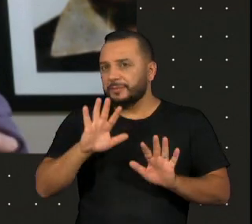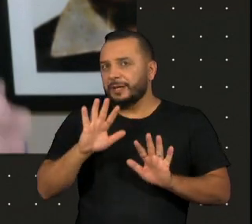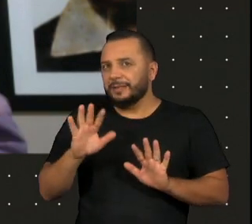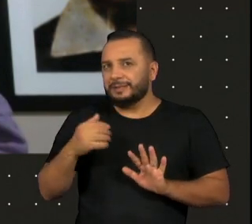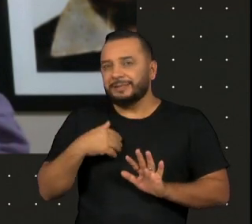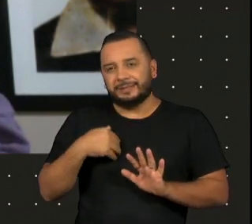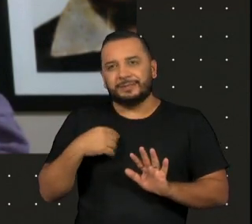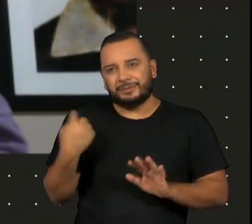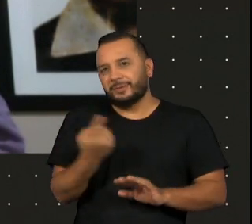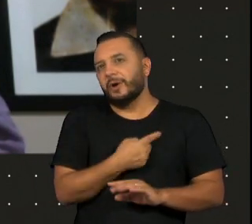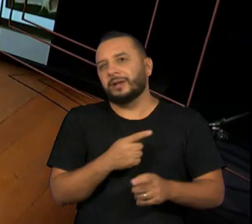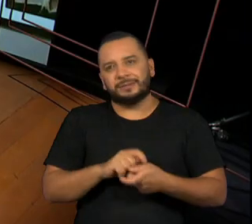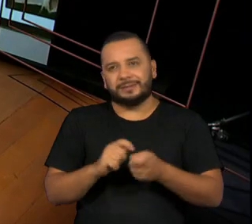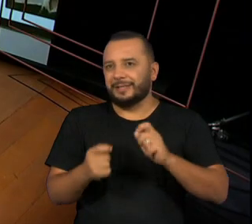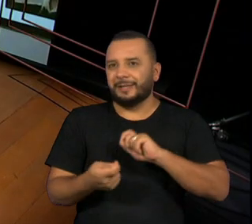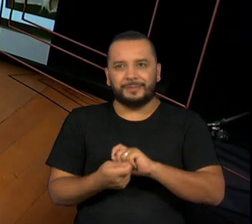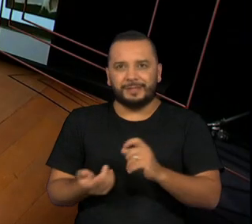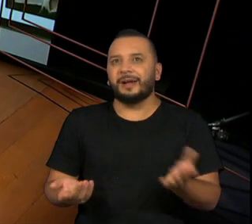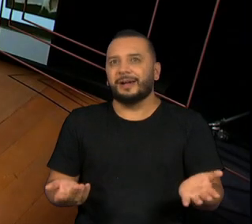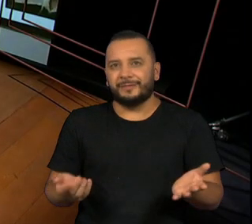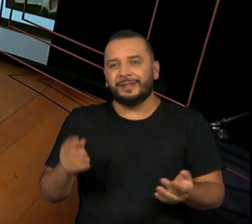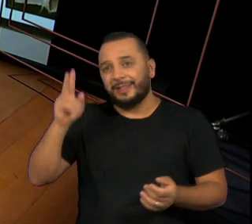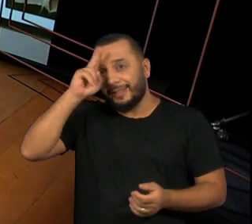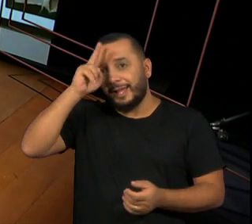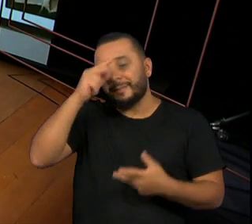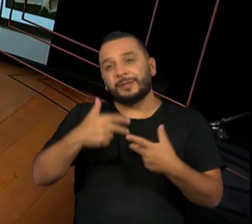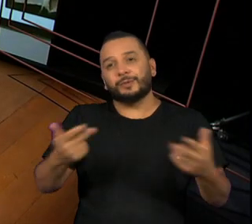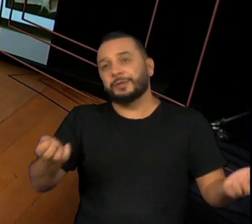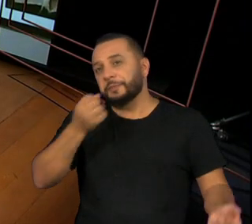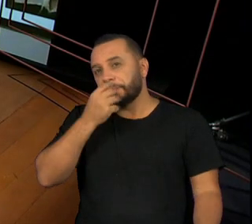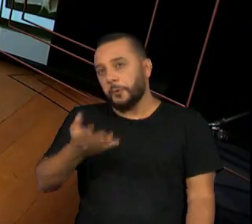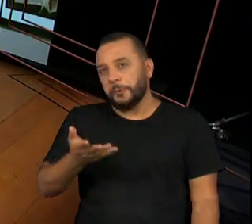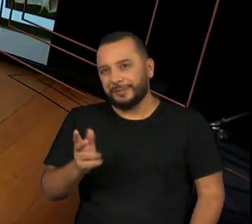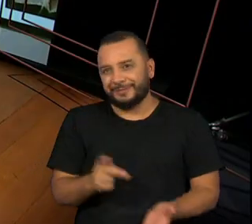puriana, né? Sempre lembra das coisas boas, estava esquecendo.